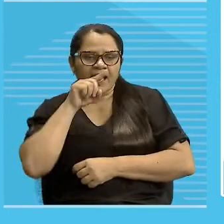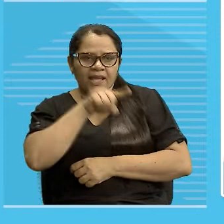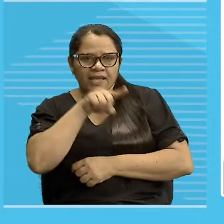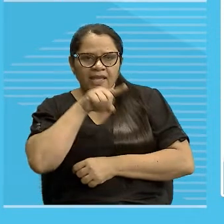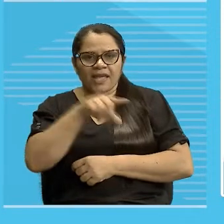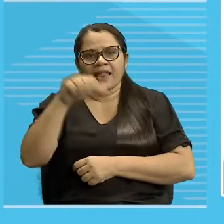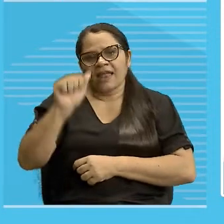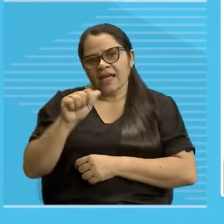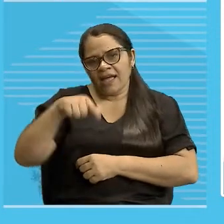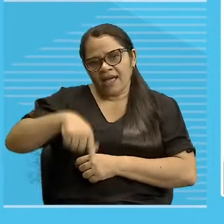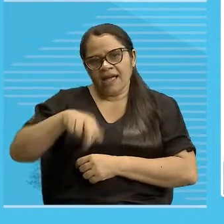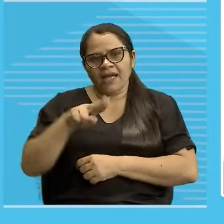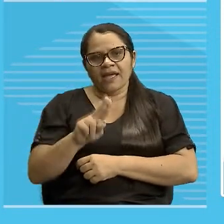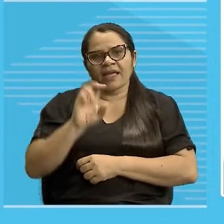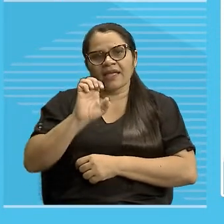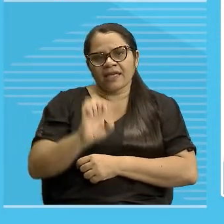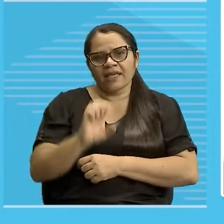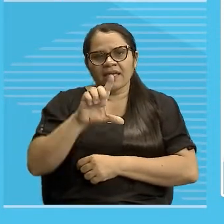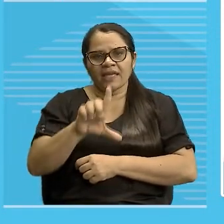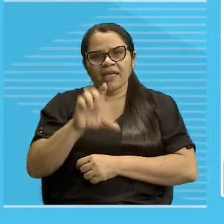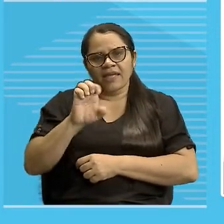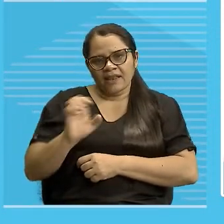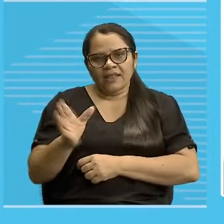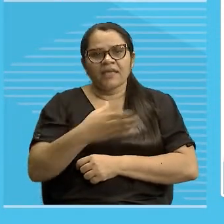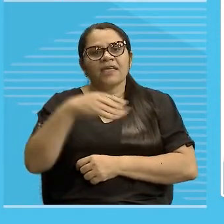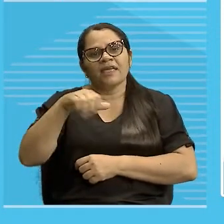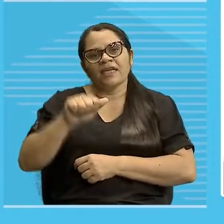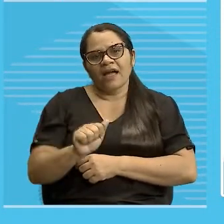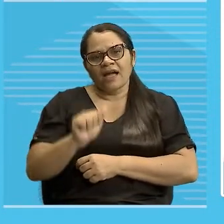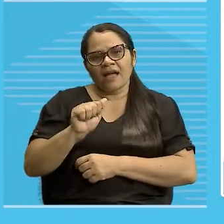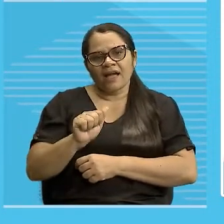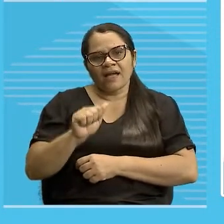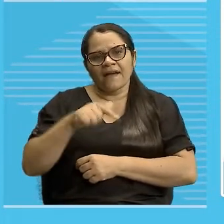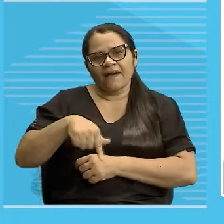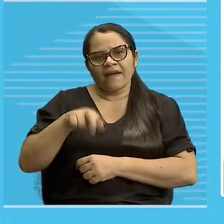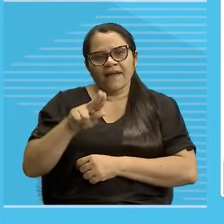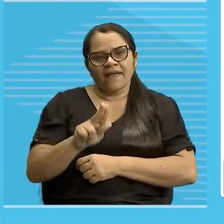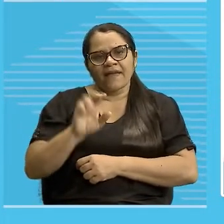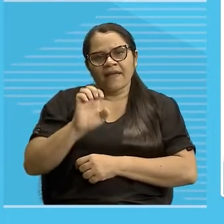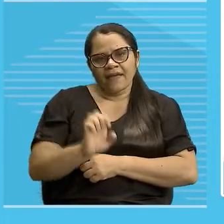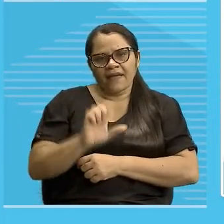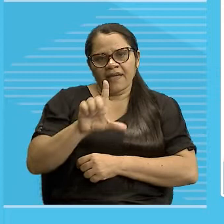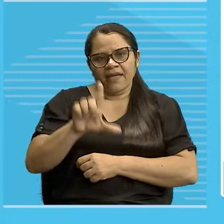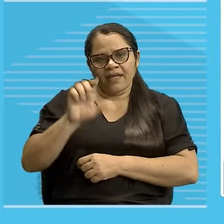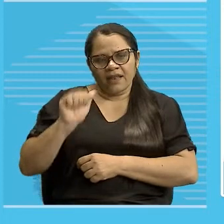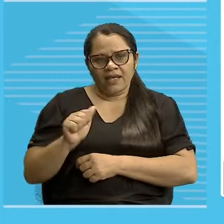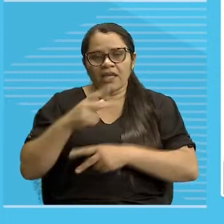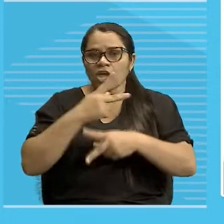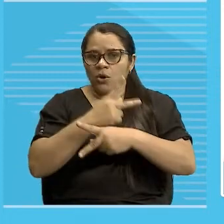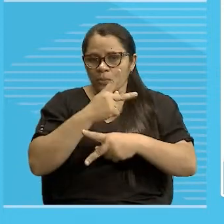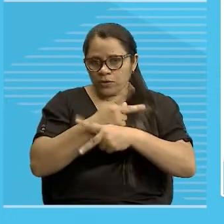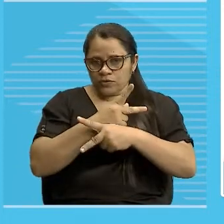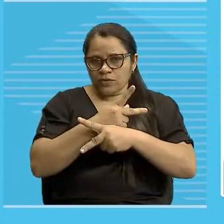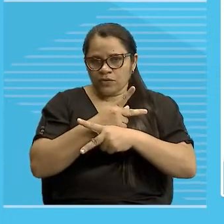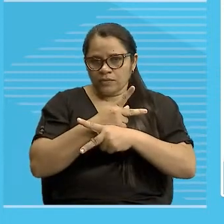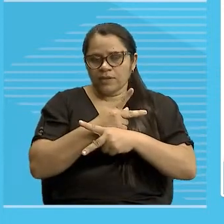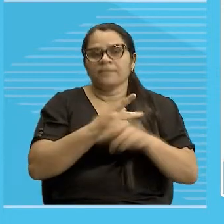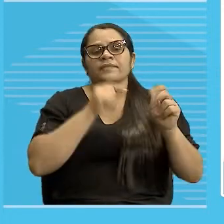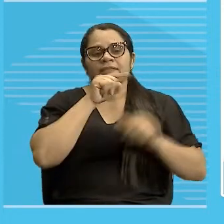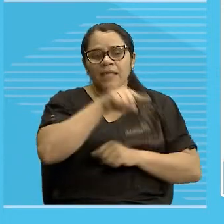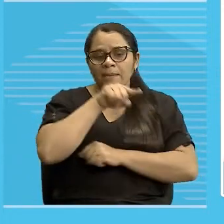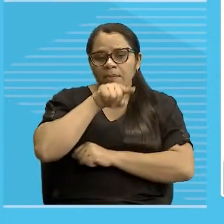fechar o colchetezinho, olha aí. Ele vai ser considerado um pronome demonstrativo, tá?